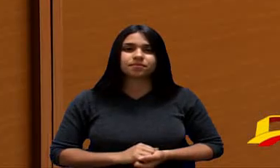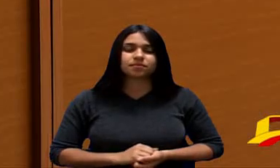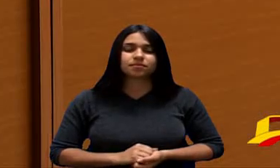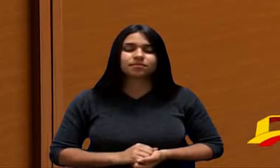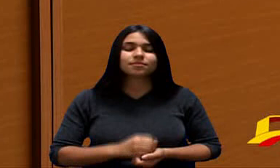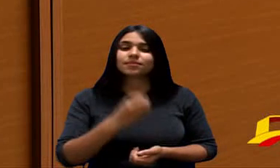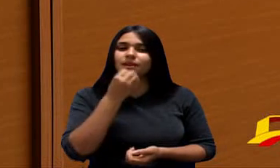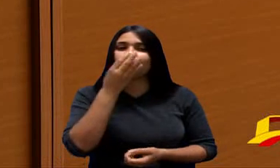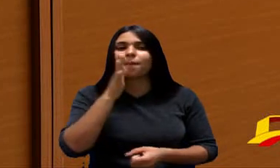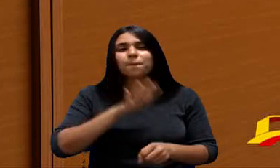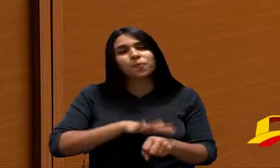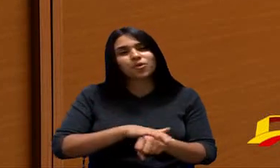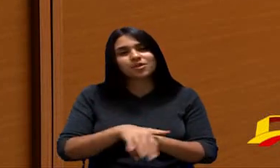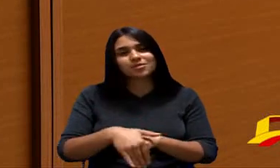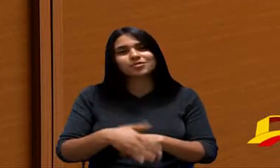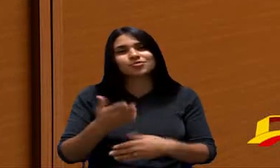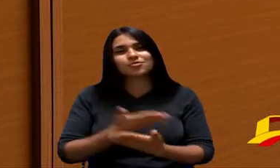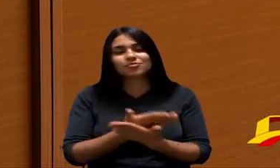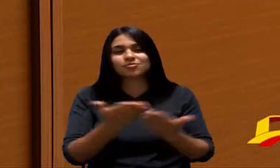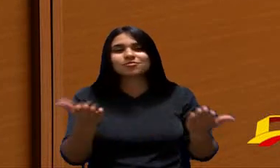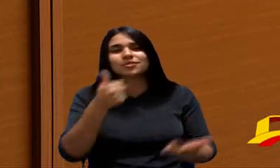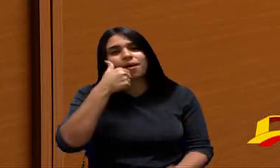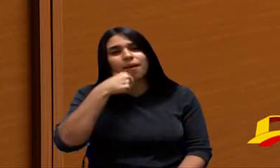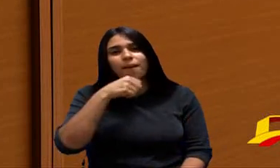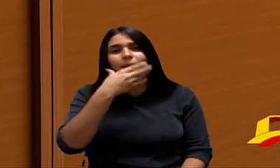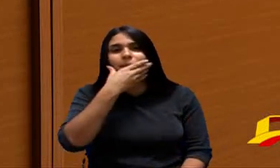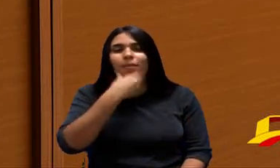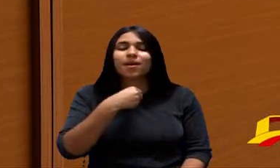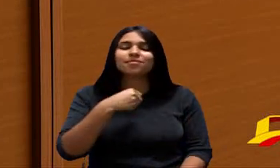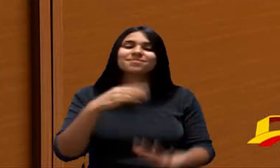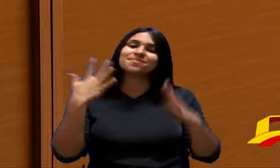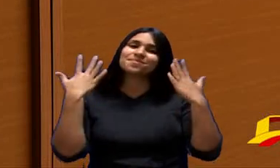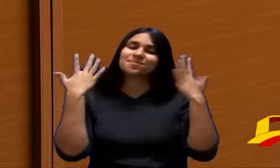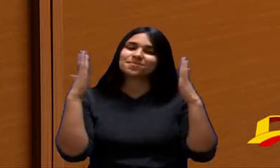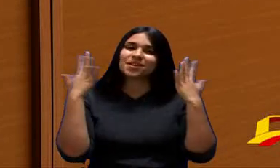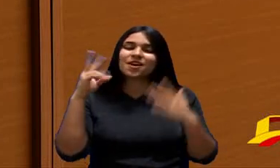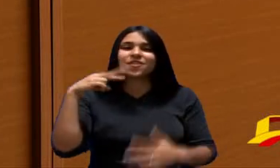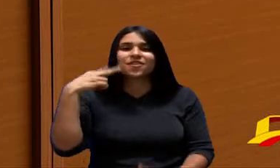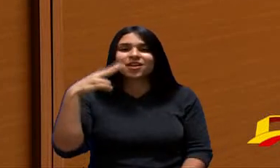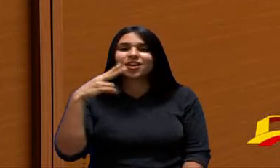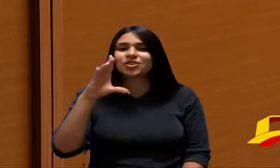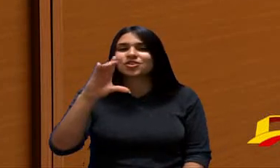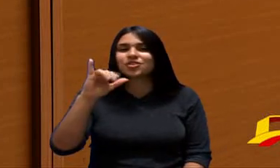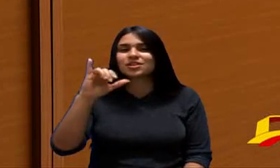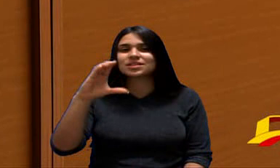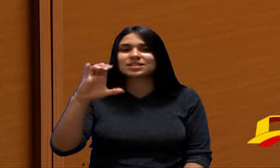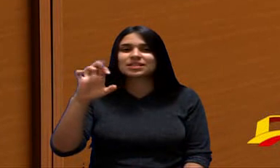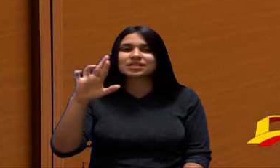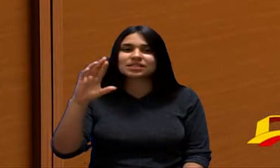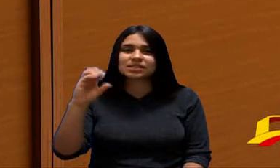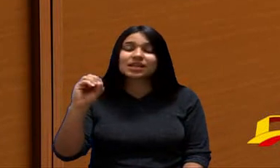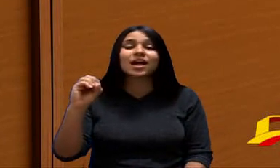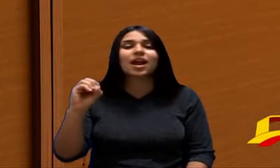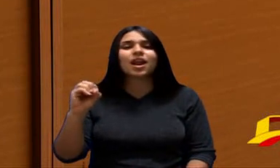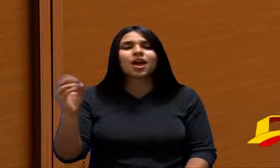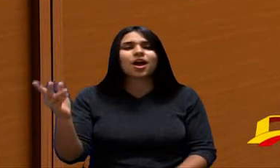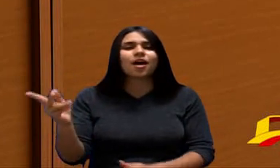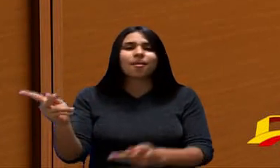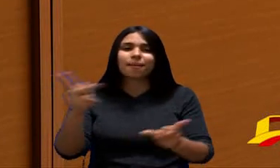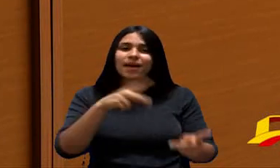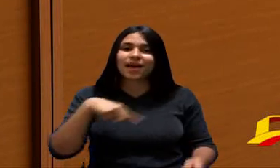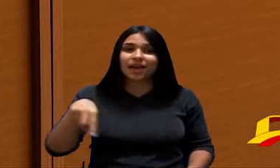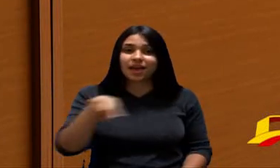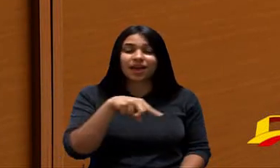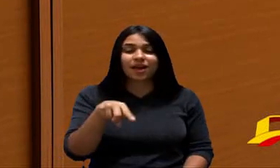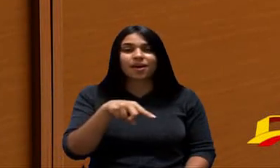Boa Noite A Todos E A Todas Parabenizar O Vereador Cícero João Por Seu Propositor Dessa Audência Pública